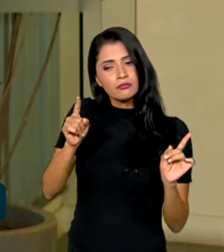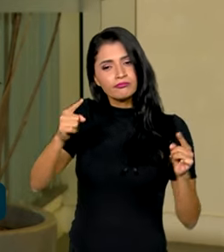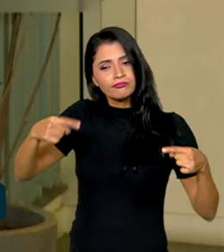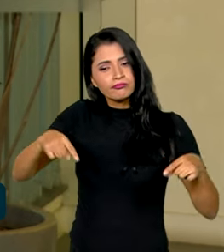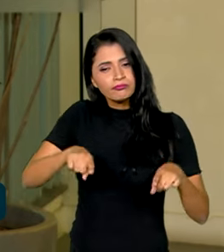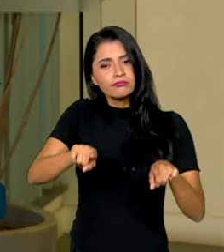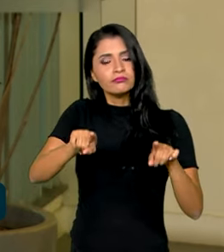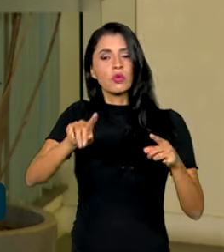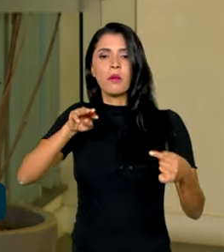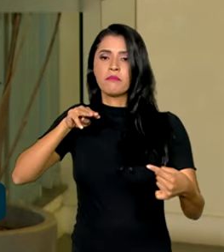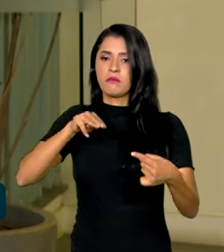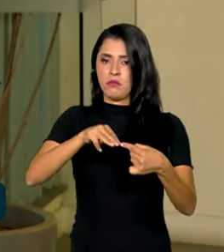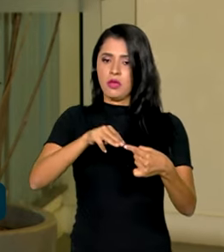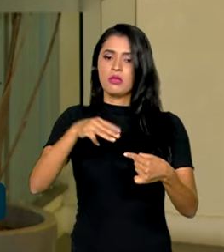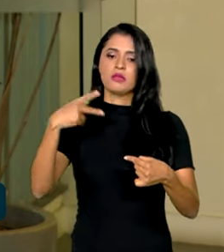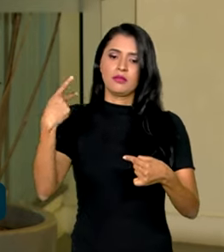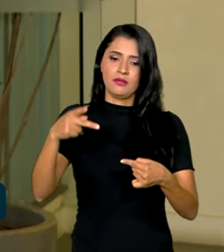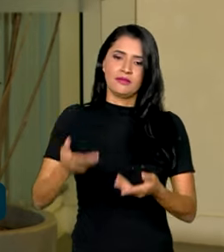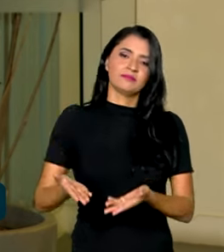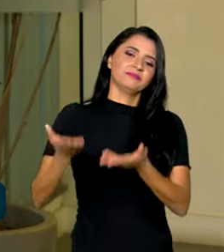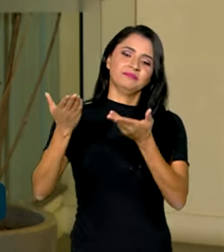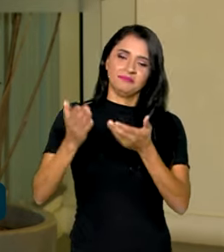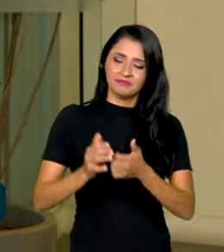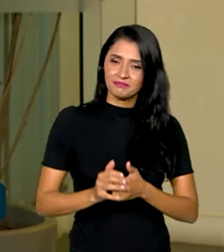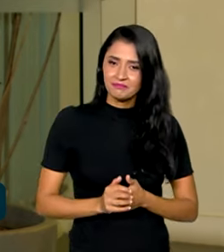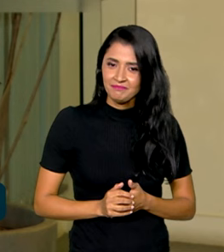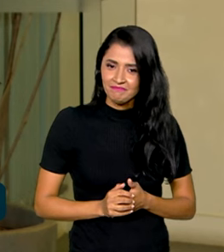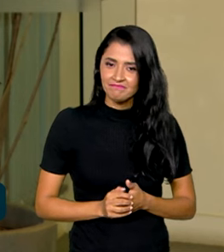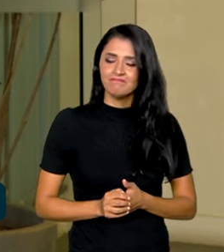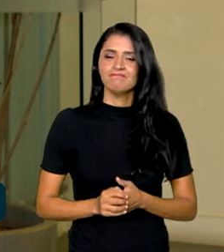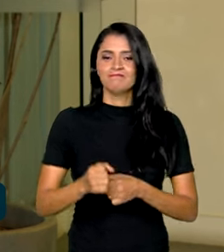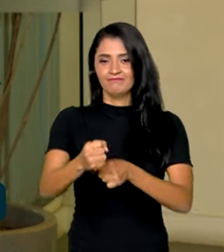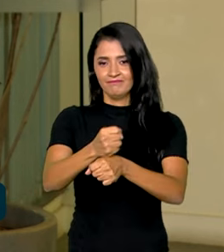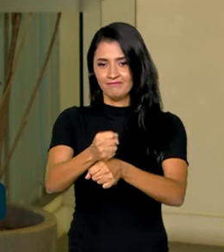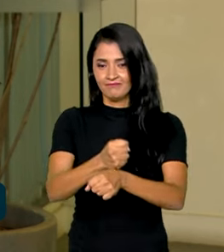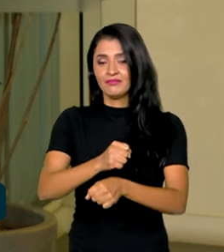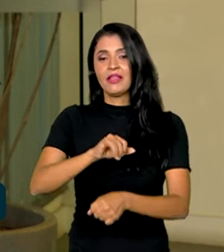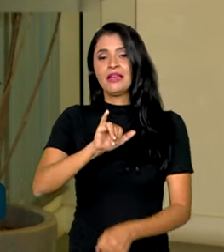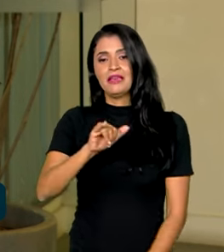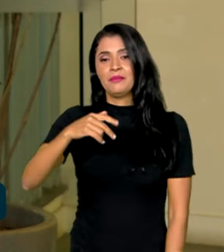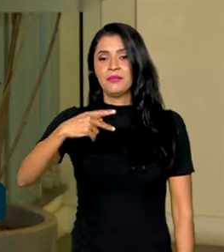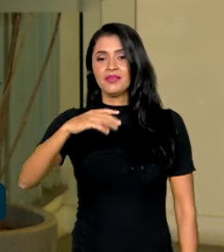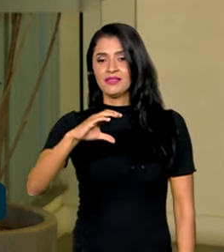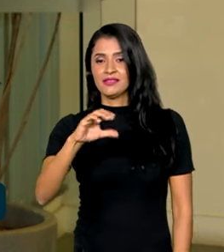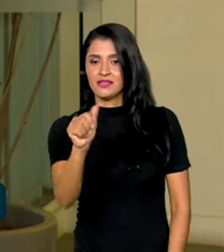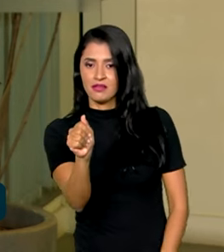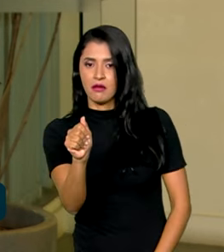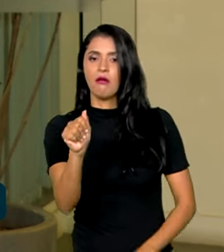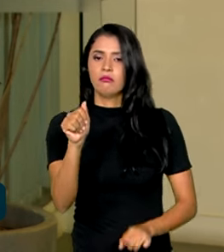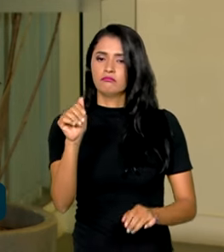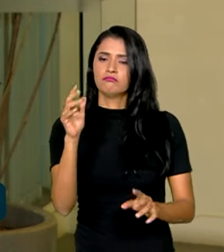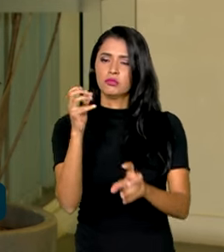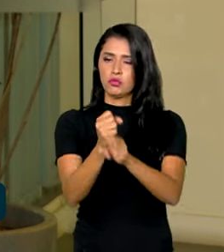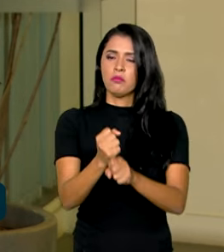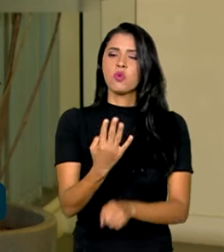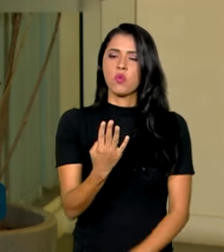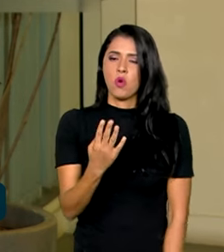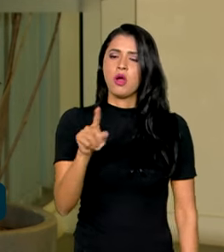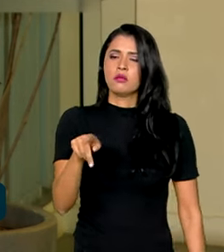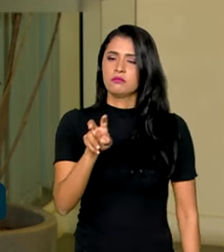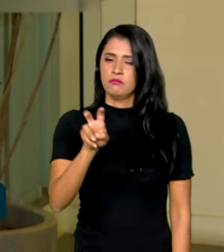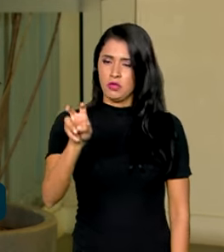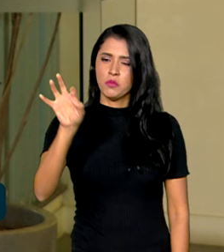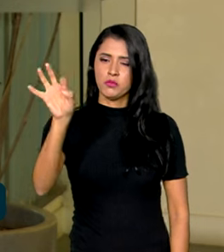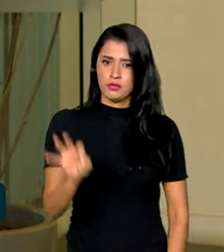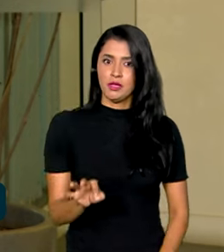o centro da meta, para o centro da meta, melhor dizendo. Este ano, o IPCA está previsto em 4,5%, essa é a expectativa